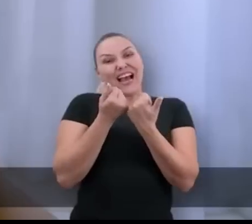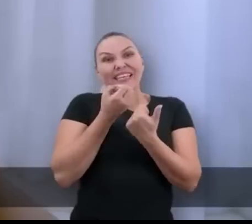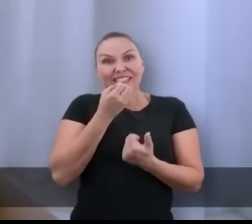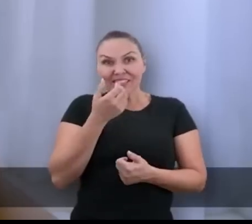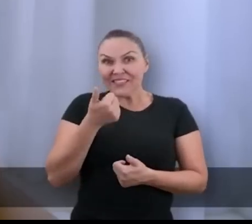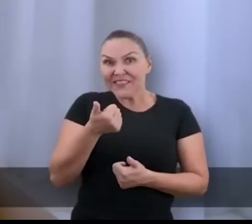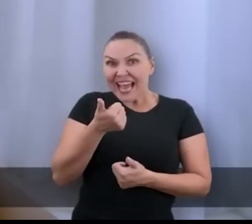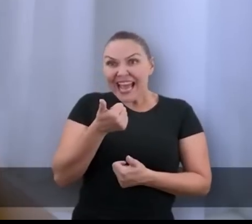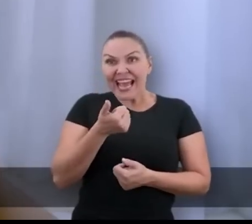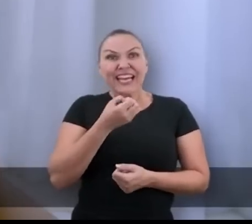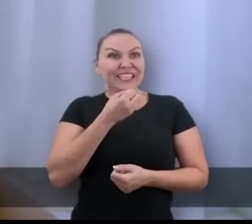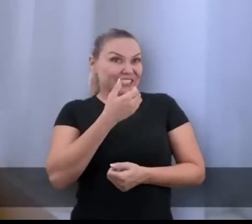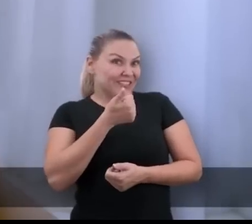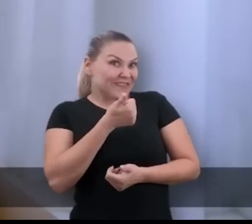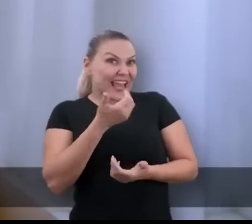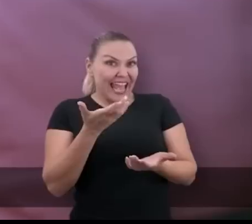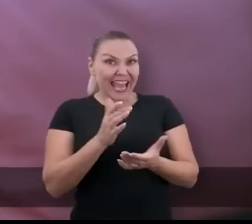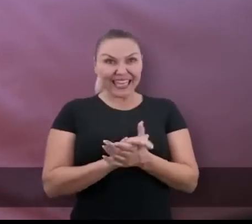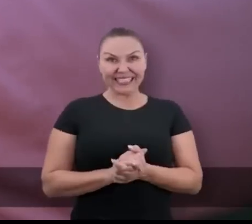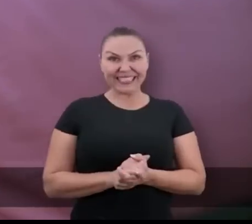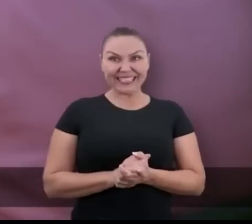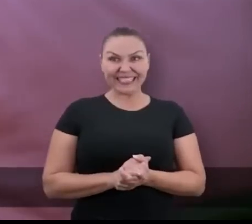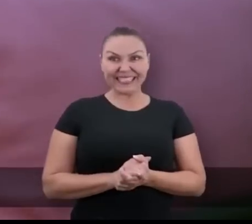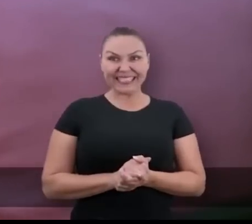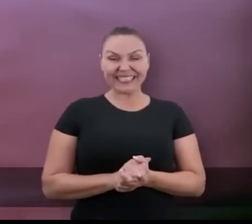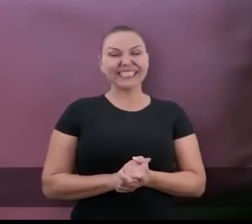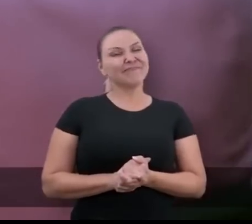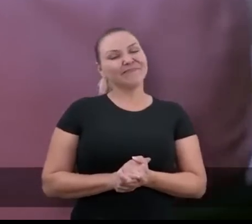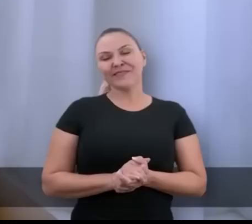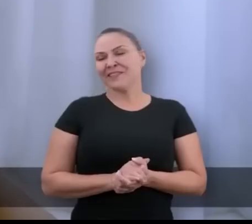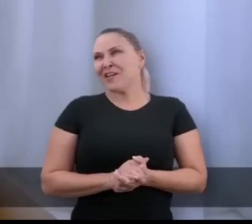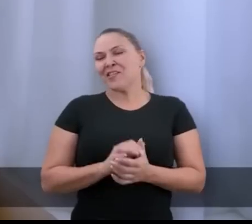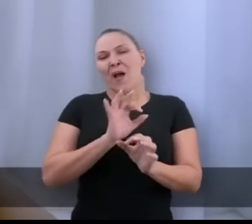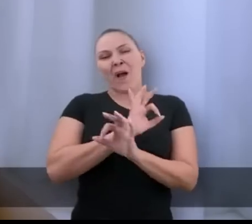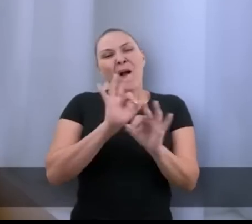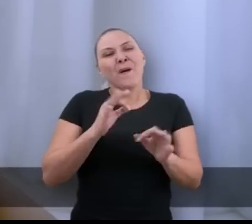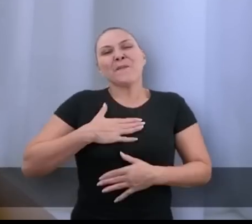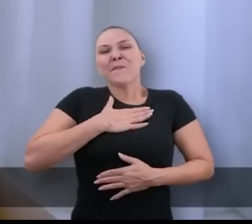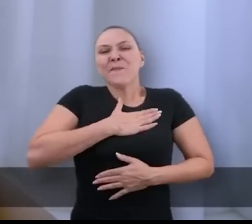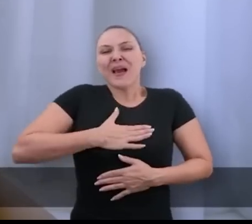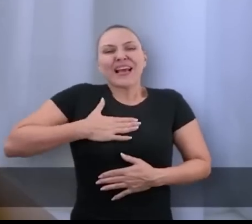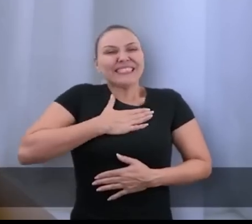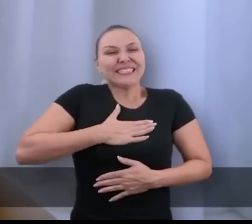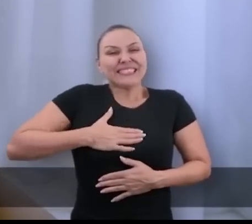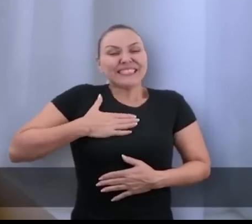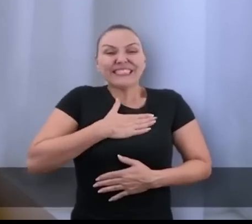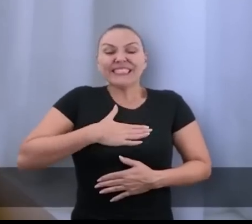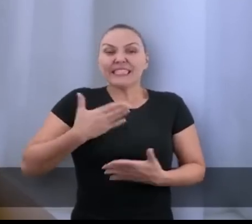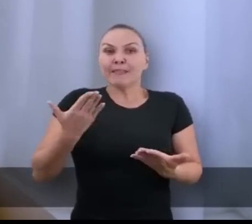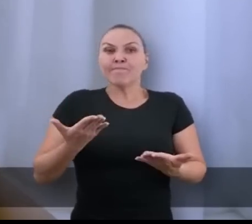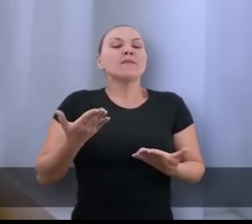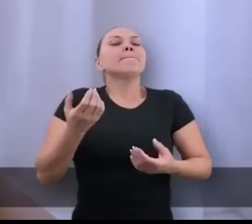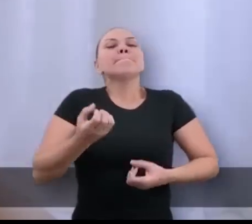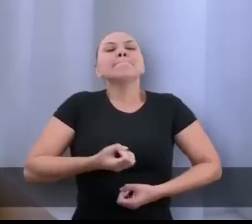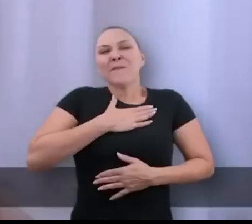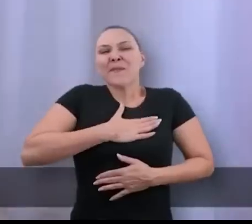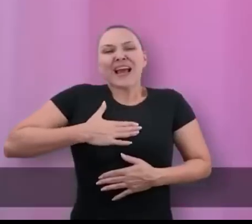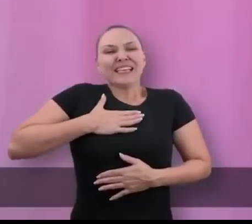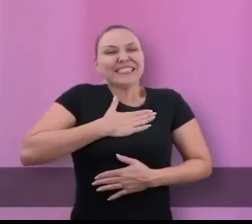Ei, maravilhosa! Tudo bem? Tudo bem com você? Tudo jóia! Que prazer falar com você.